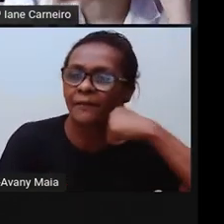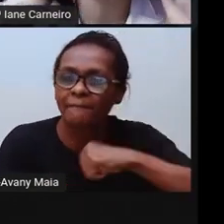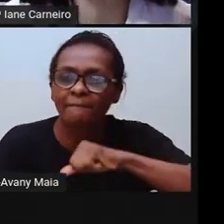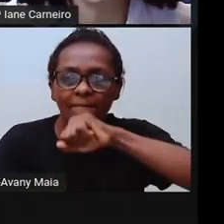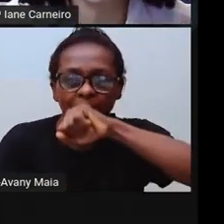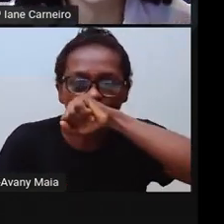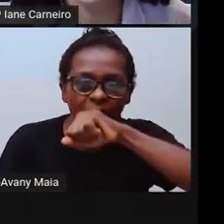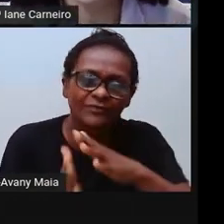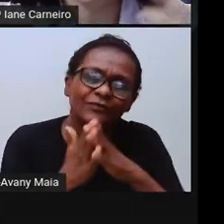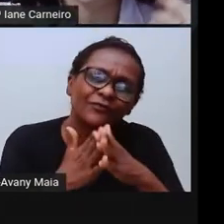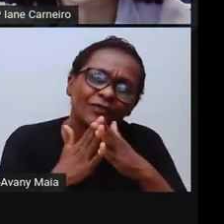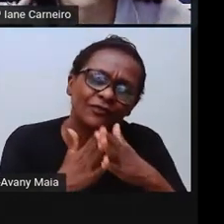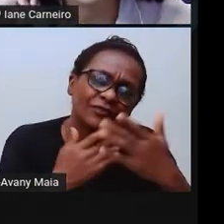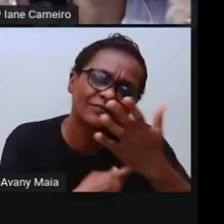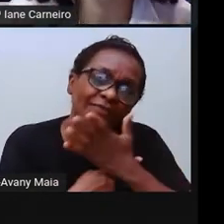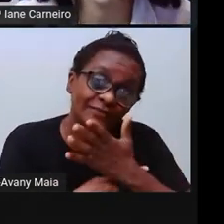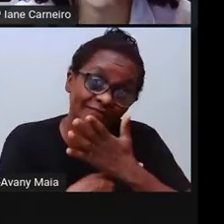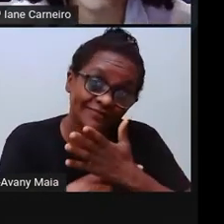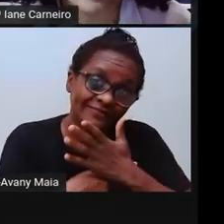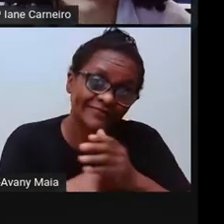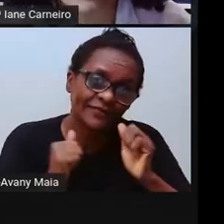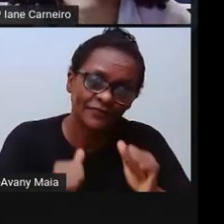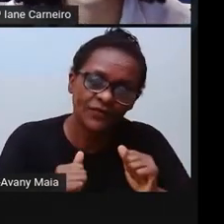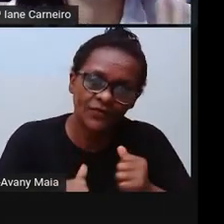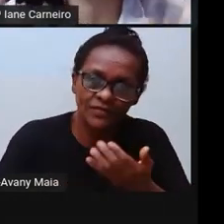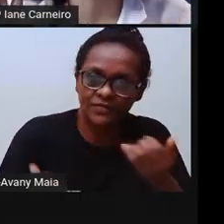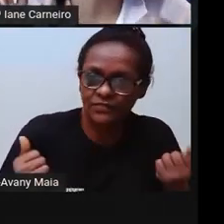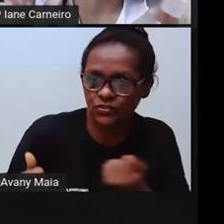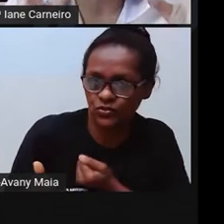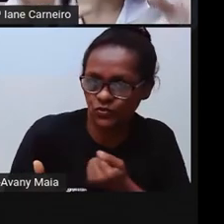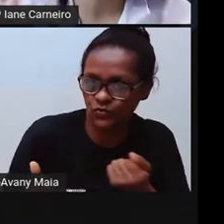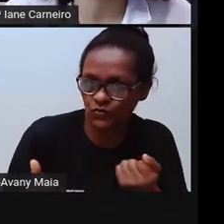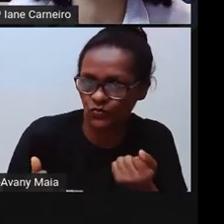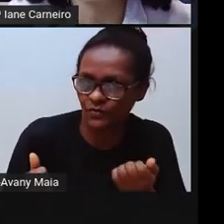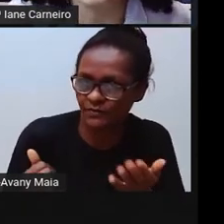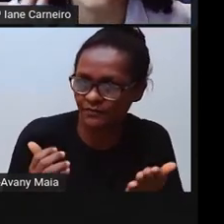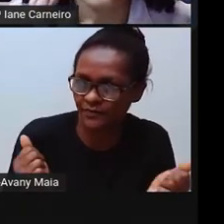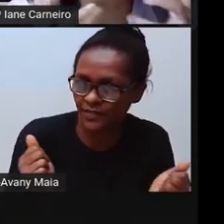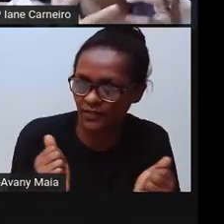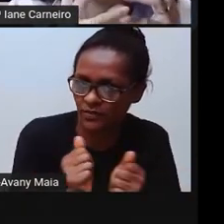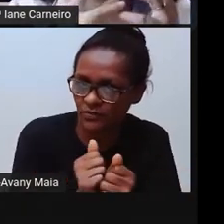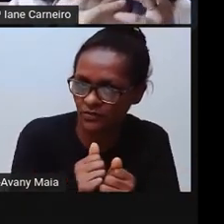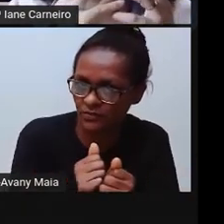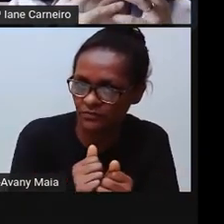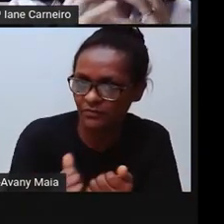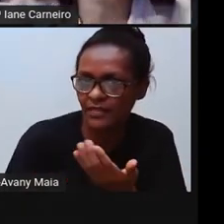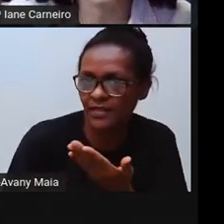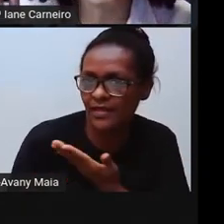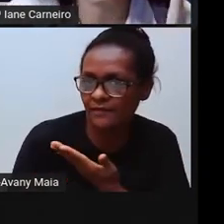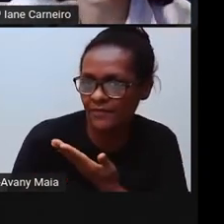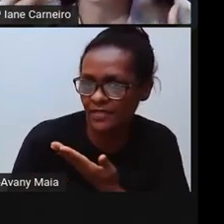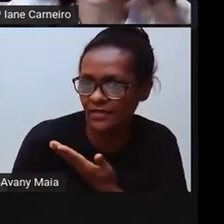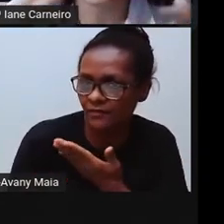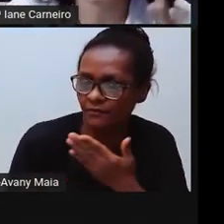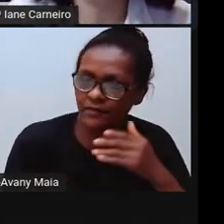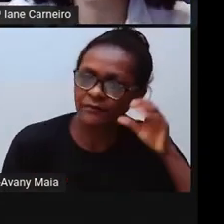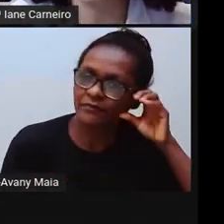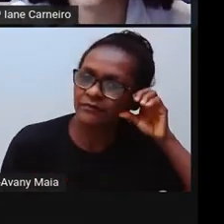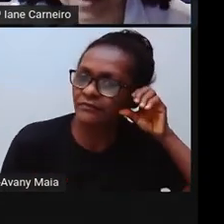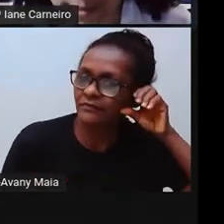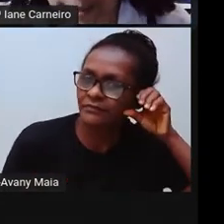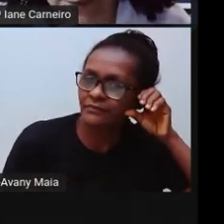distante do seu amiguinho. E você fala e ouve, tá bom? E aí, lembrando, cada um tem que ter o seu microfone pra não estar